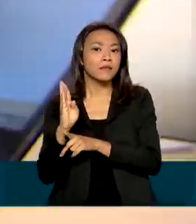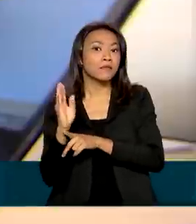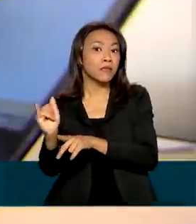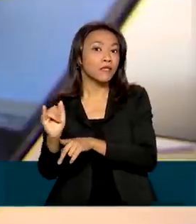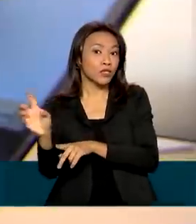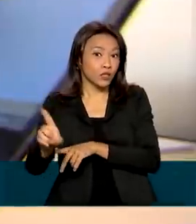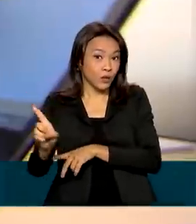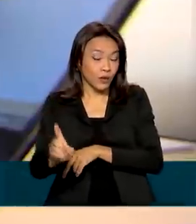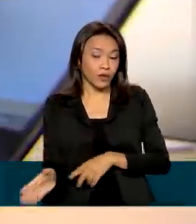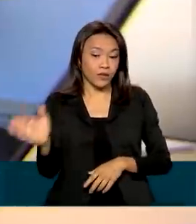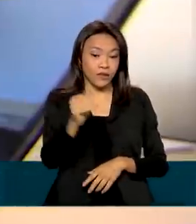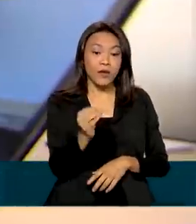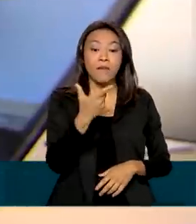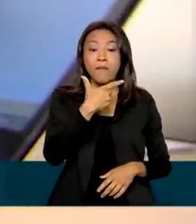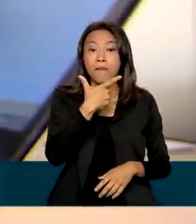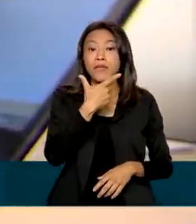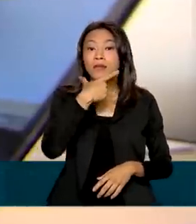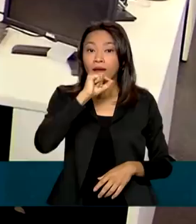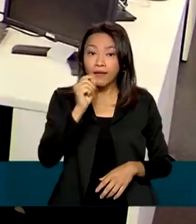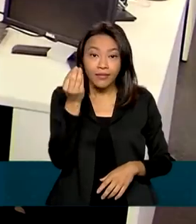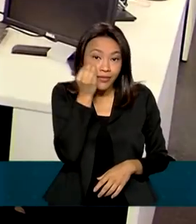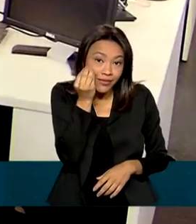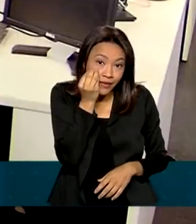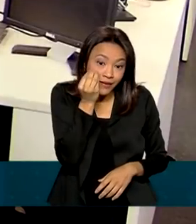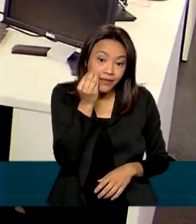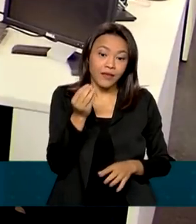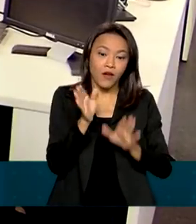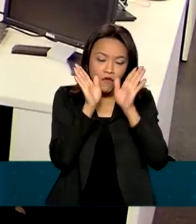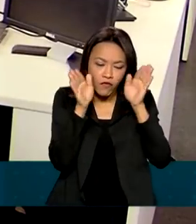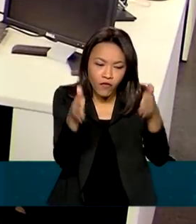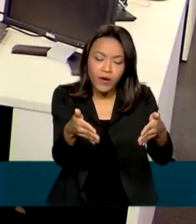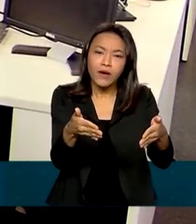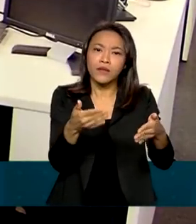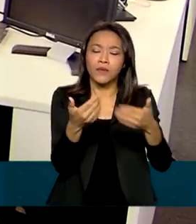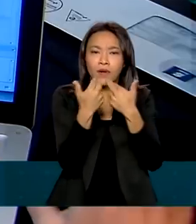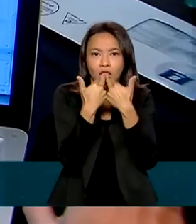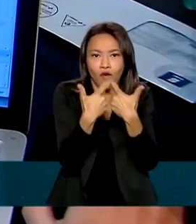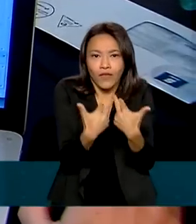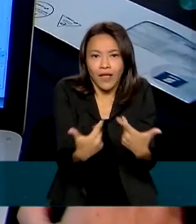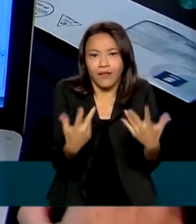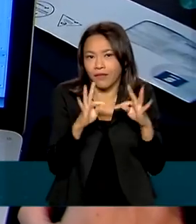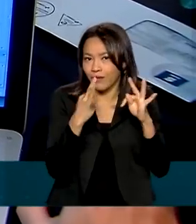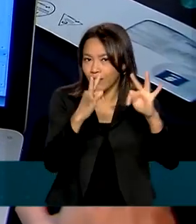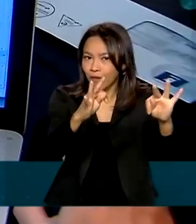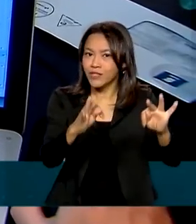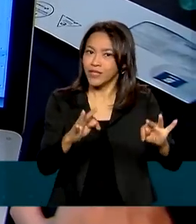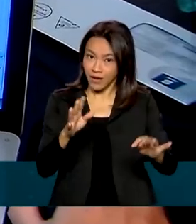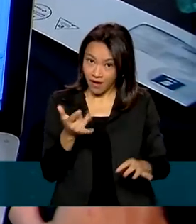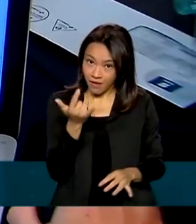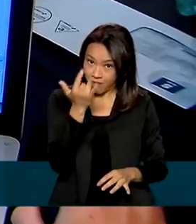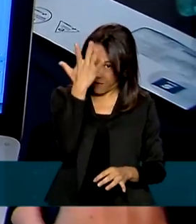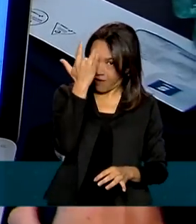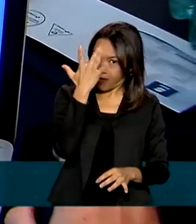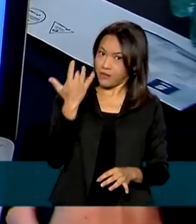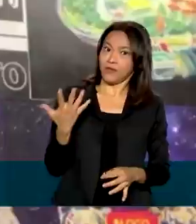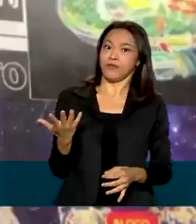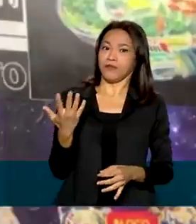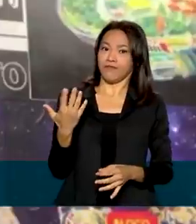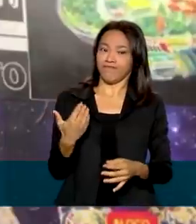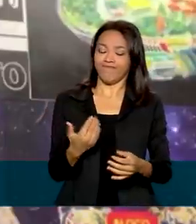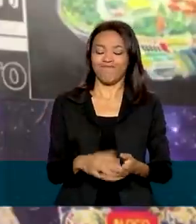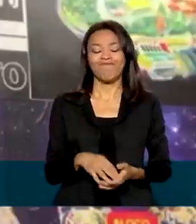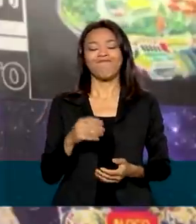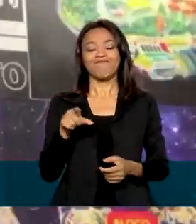dólares. Mas quem tenta empreender com foco na inovação nem sempre encontra um ambiente de negócios favorável.